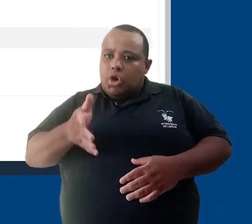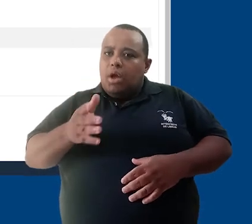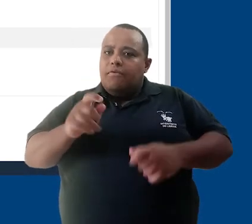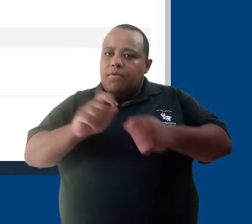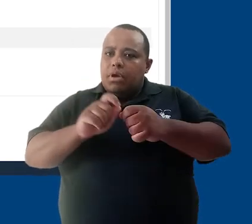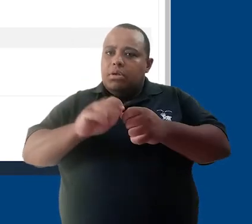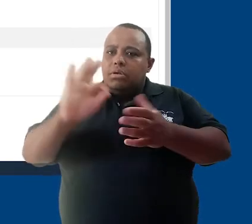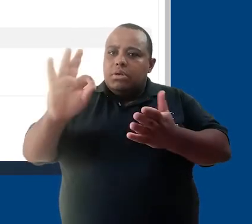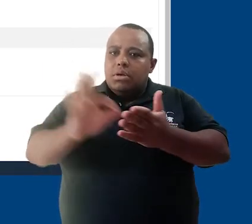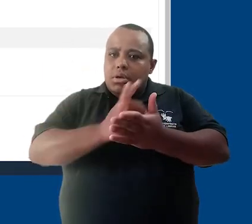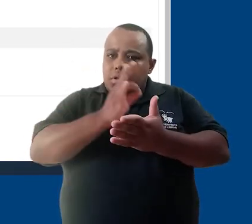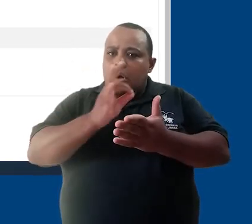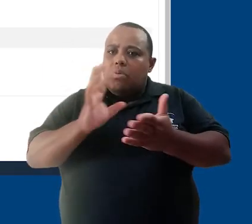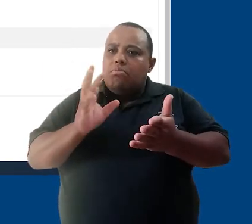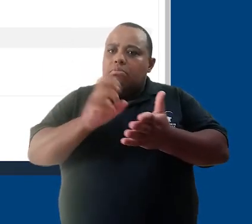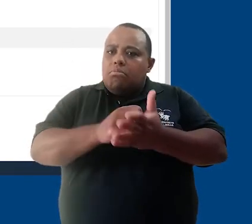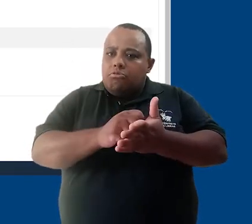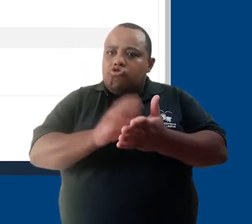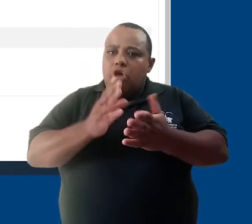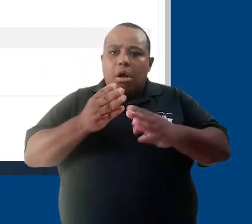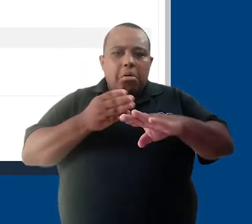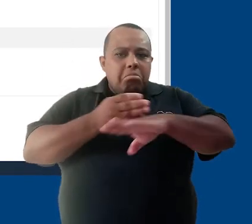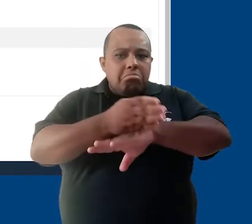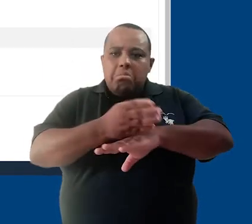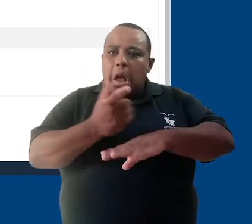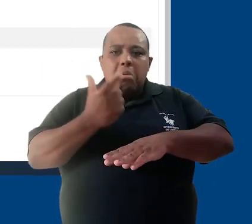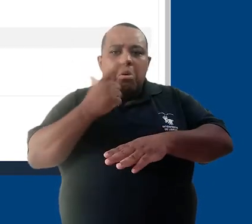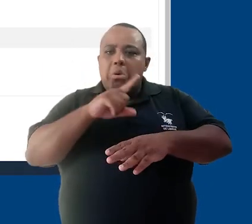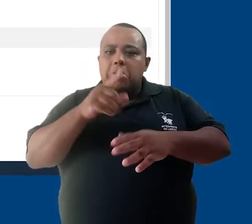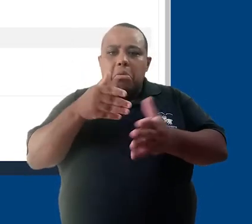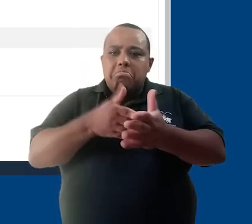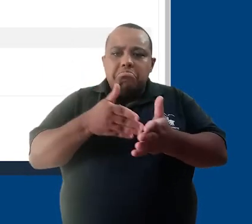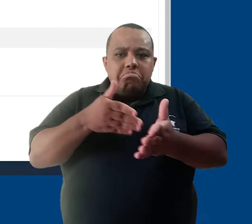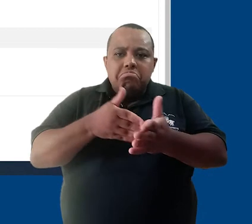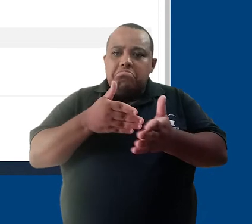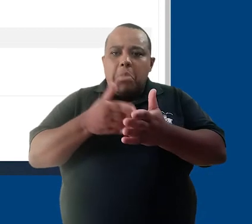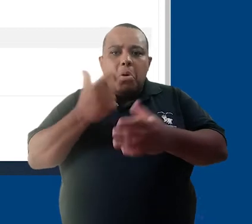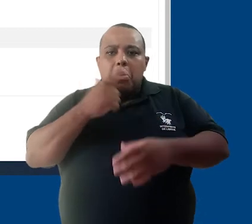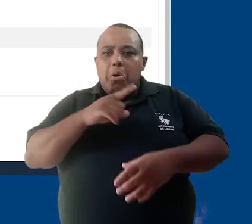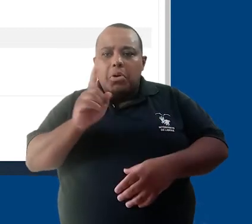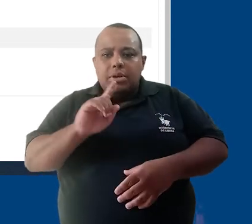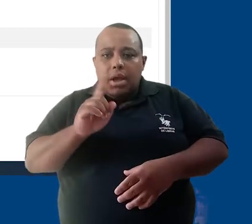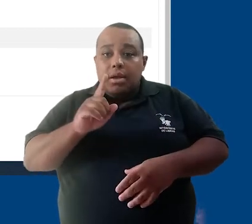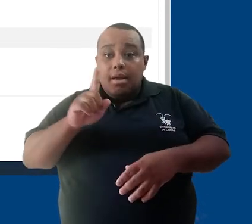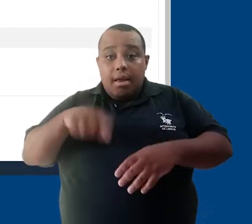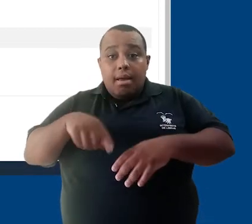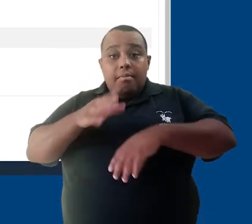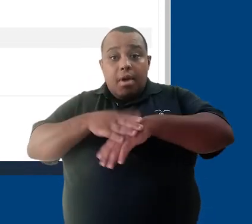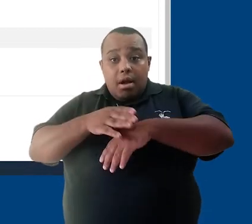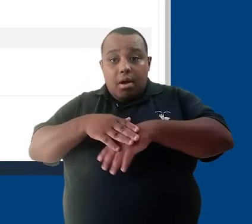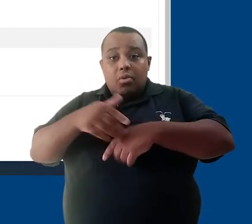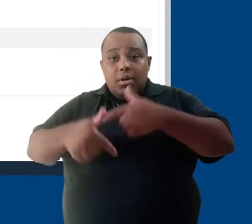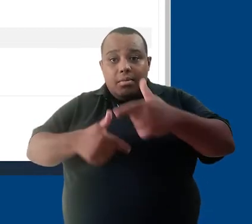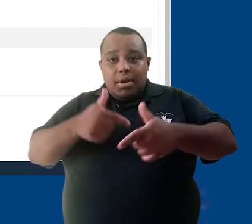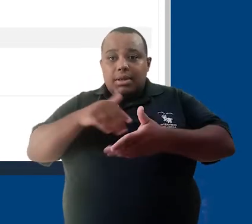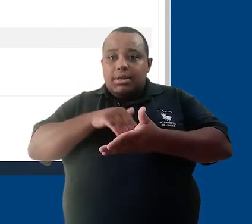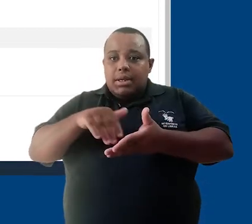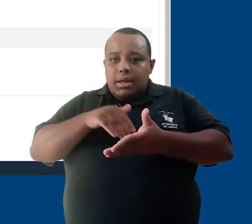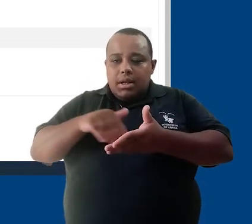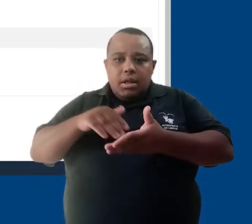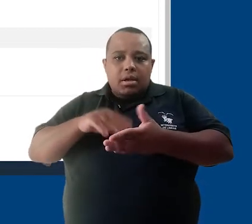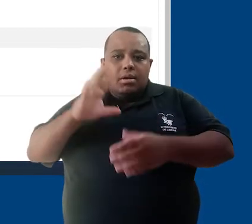deveria estar inscrito em uma sala e queira acesso a ela enquanto não tem. E esse é trabalho